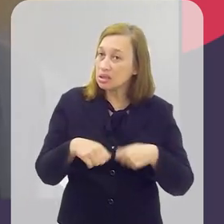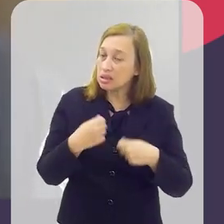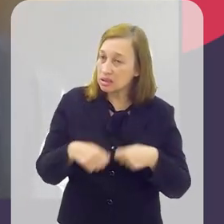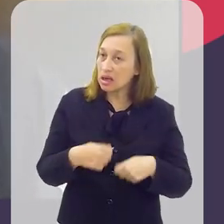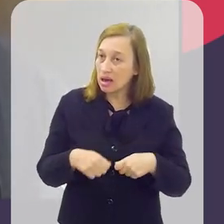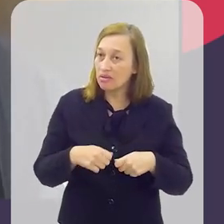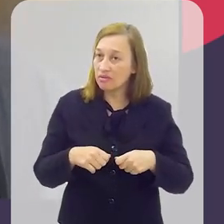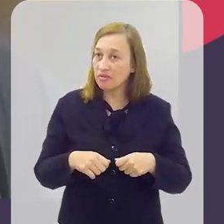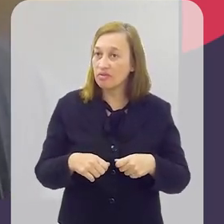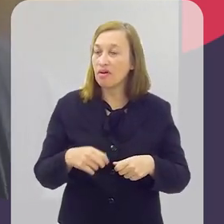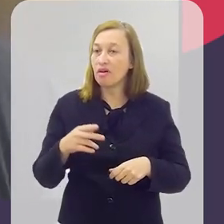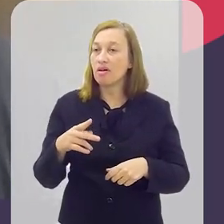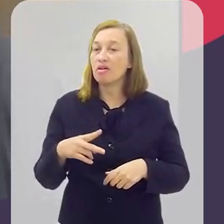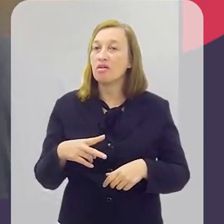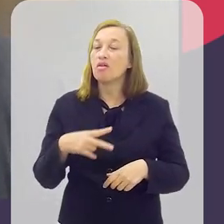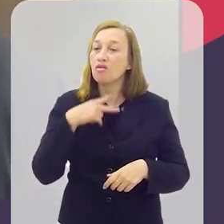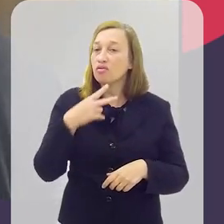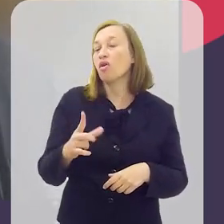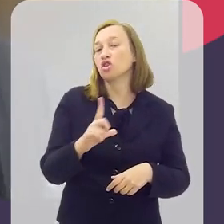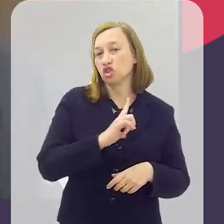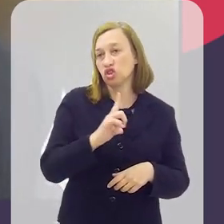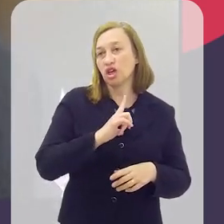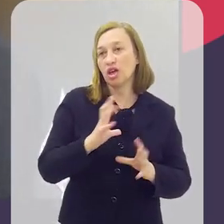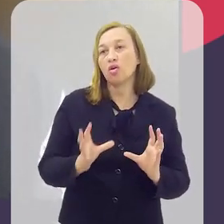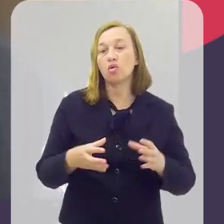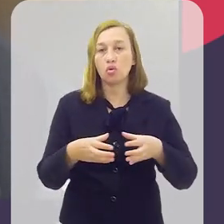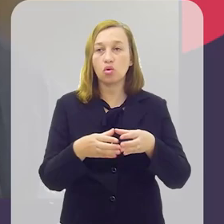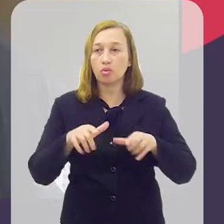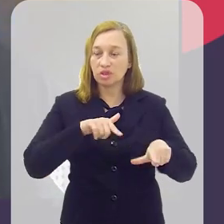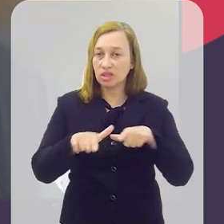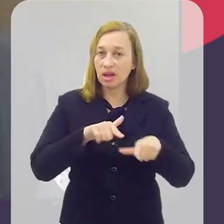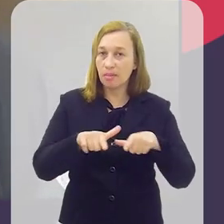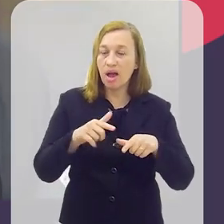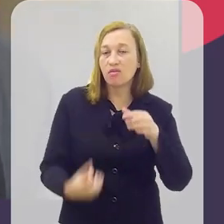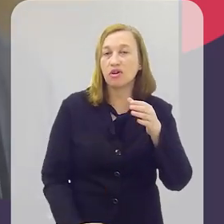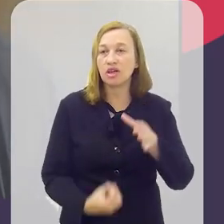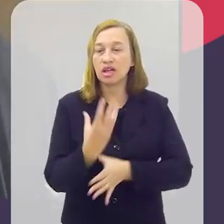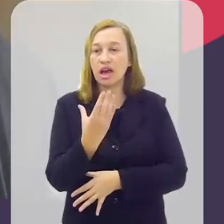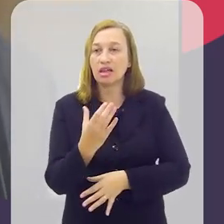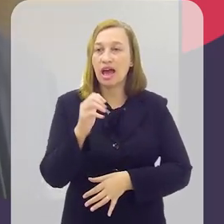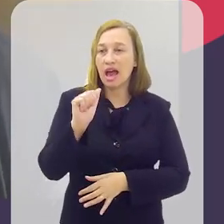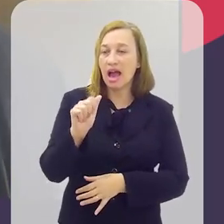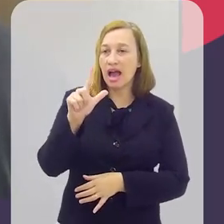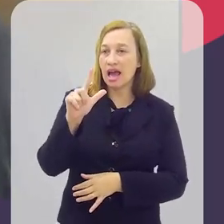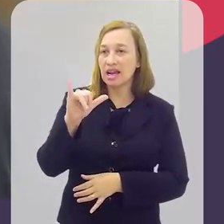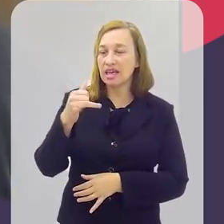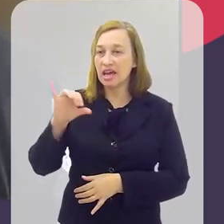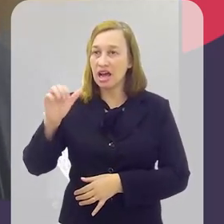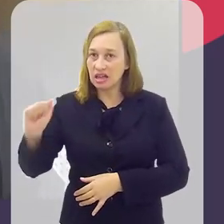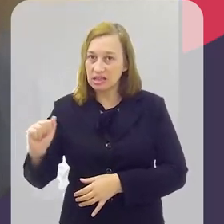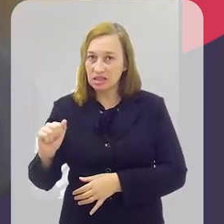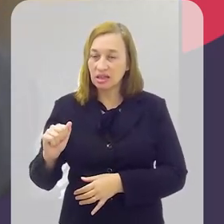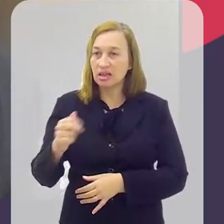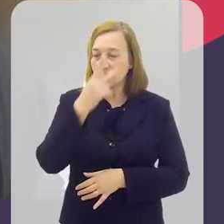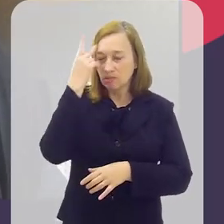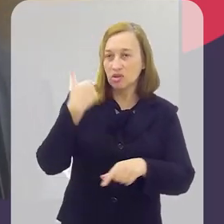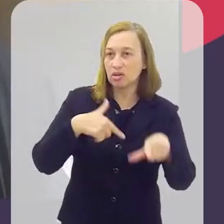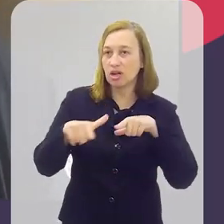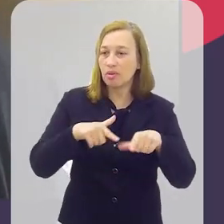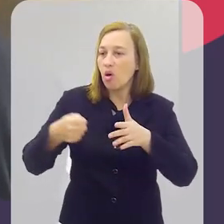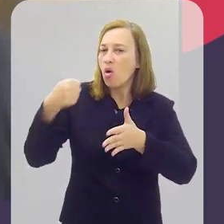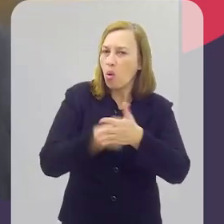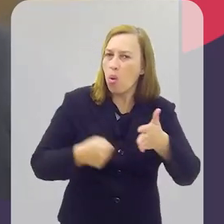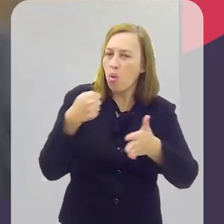de alguma forma, estar na mesa, estar no grupo de trabalho. Foi aí que foi criada a Aliança dos Empregadores. E com muita luta, a gente